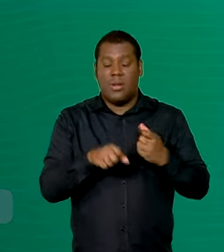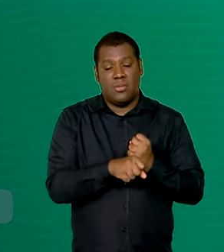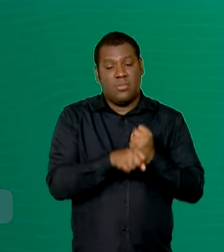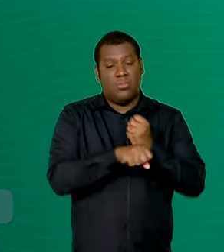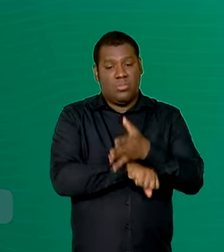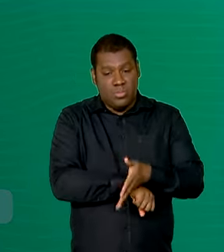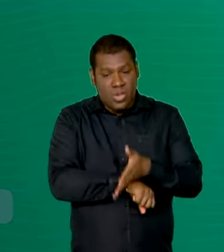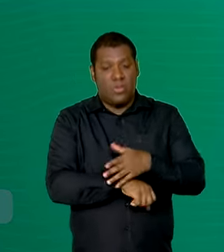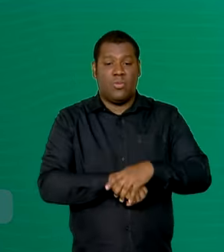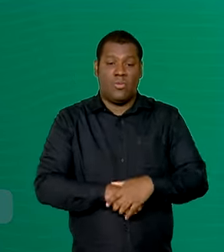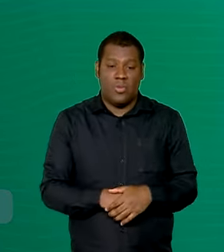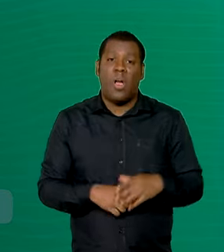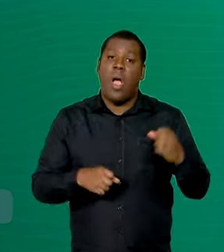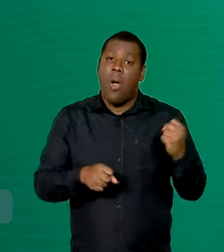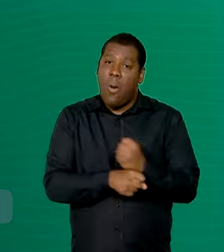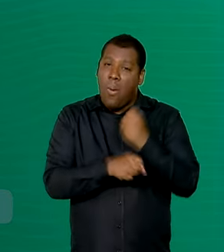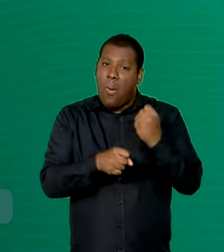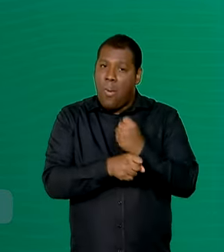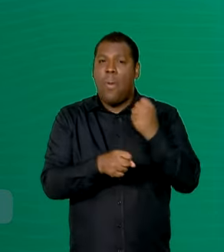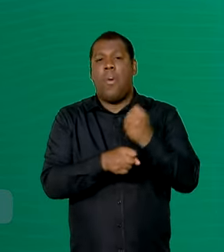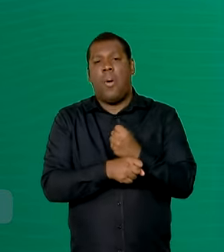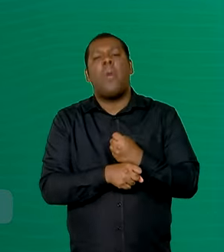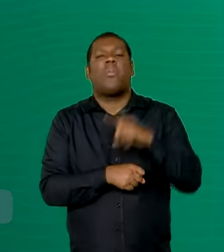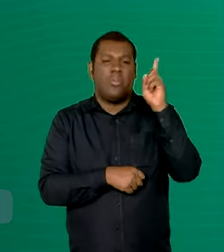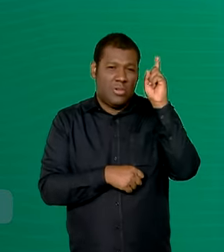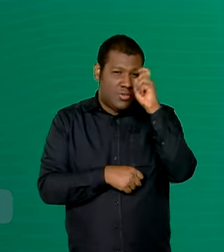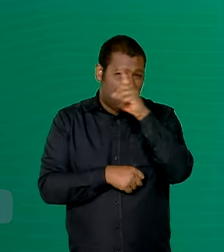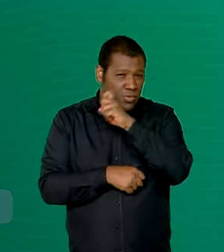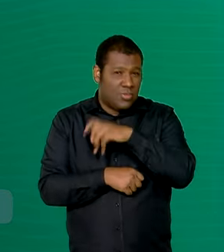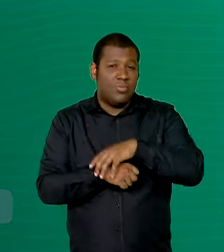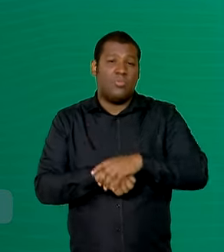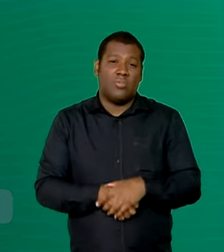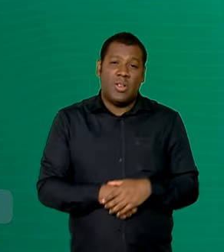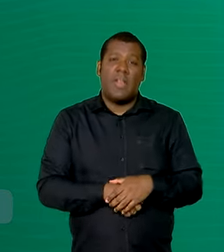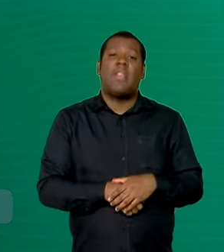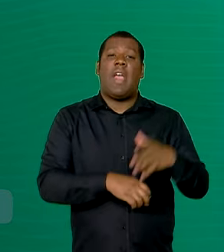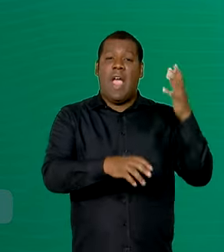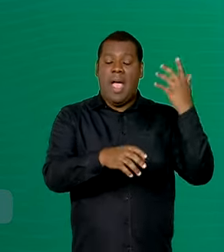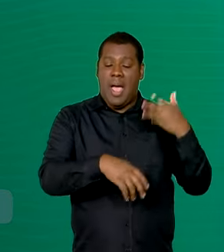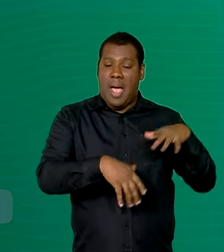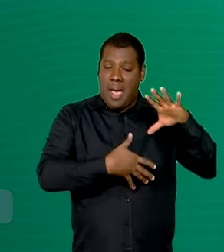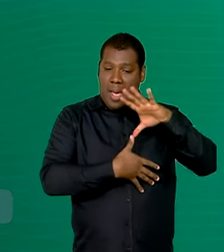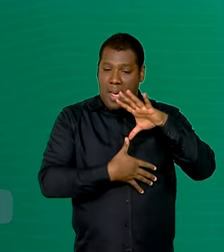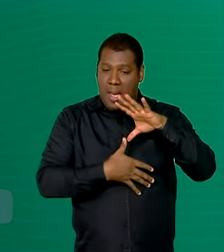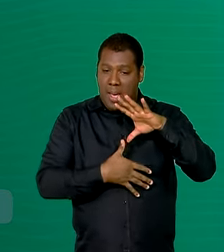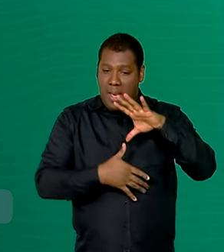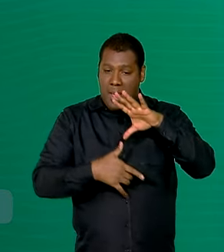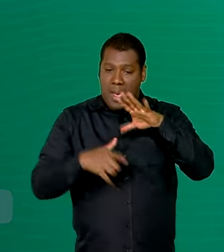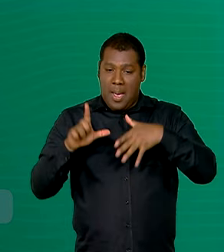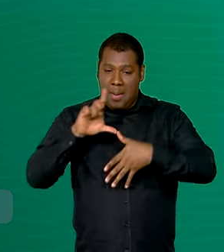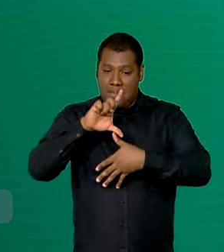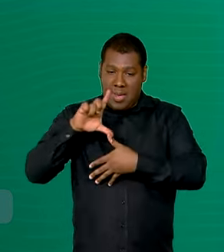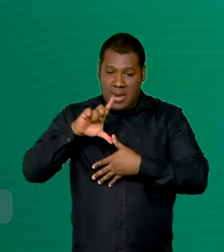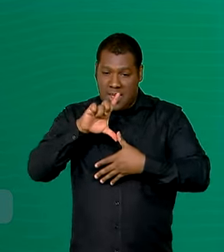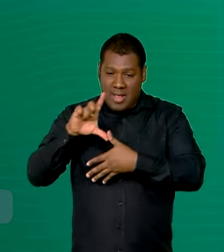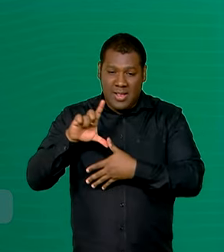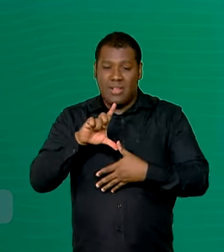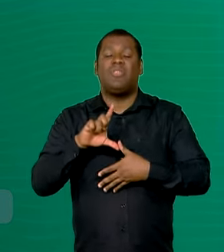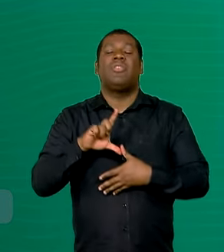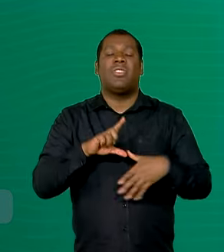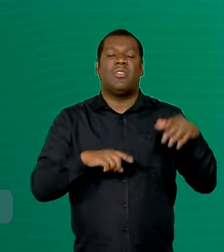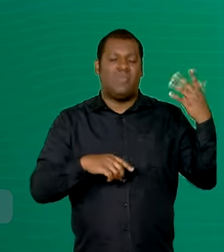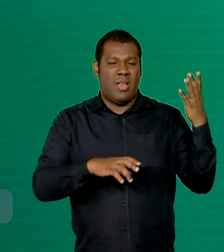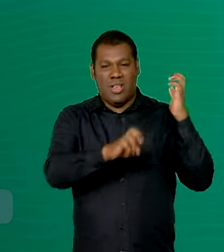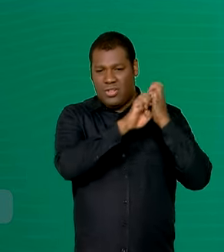fechados. É uma obra muito complexa um dos maiores desafios de engenharia da América Latina né obra moderna uma obra